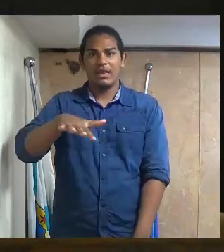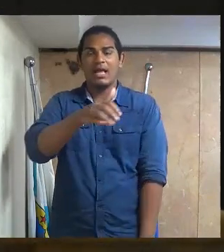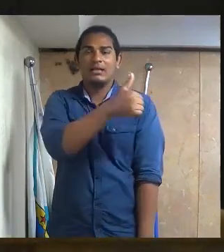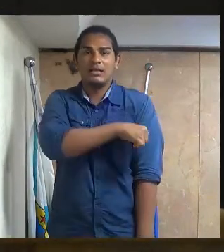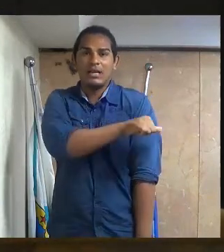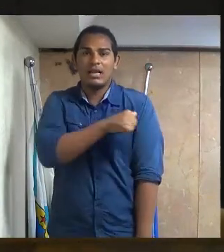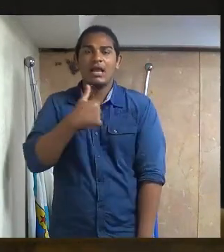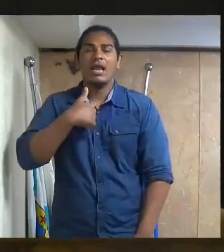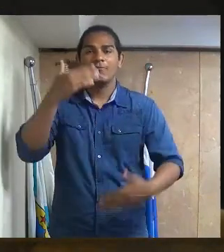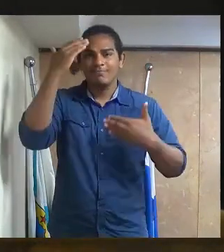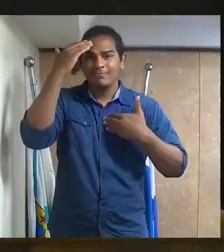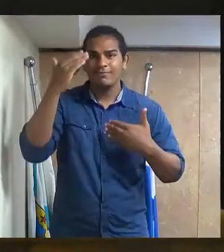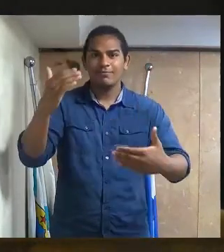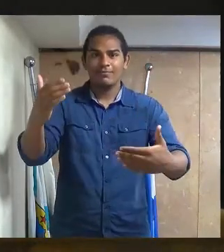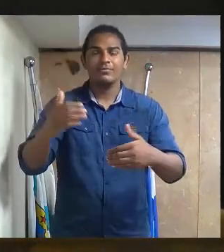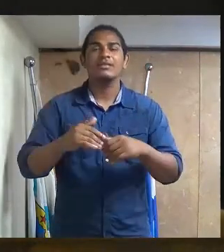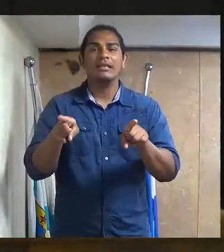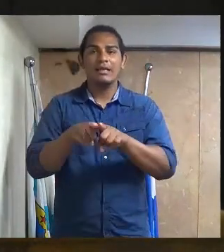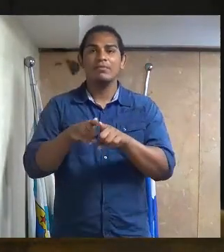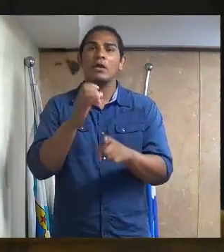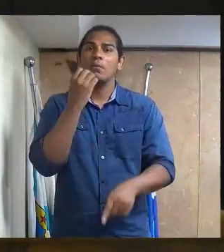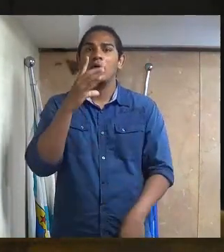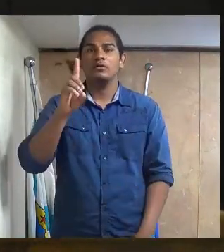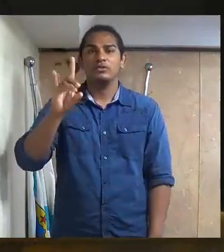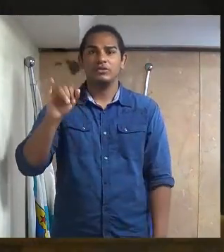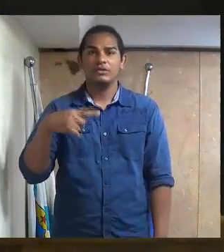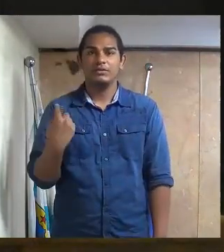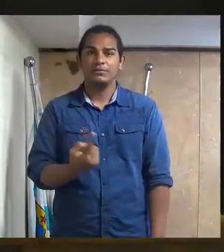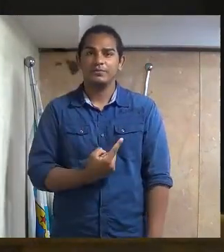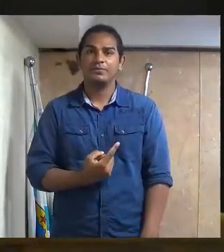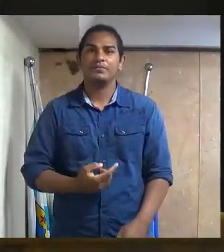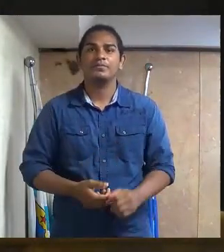o meu muito obrigado e um bom dia a todos nós.